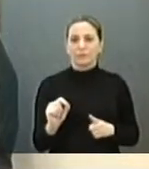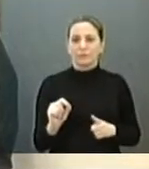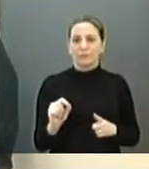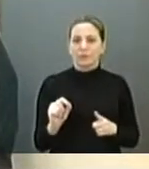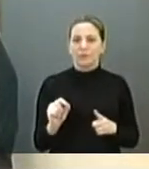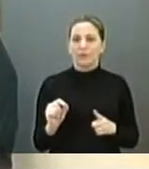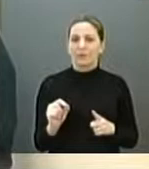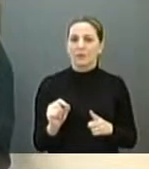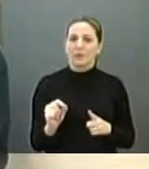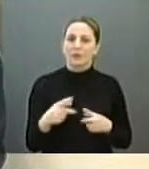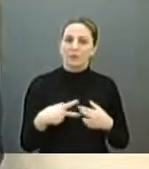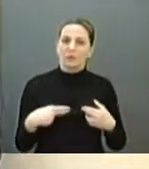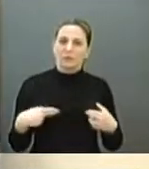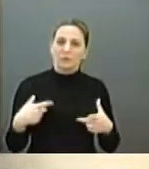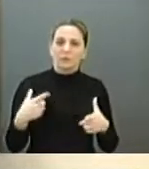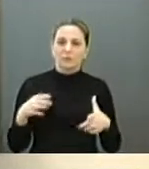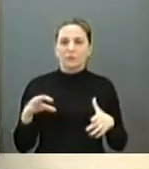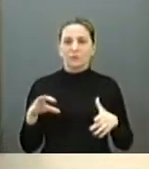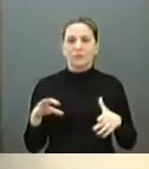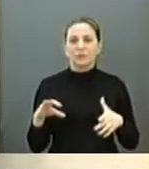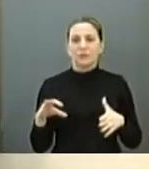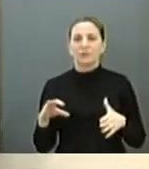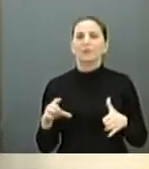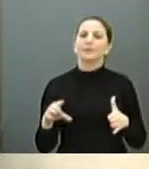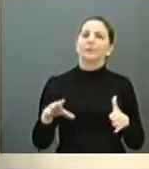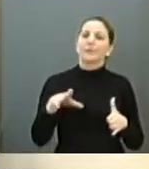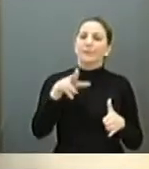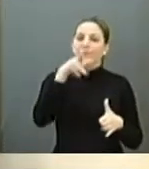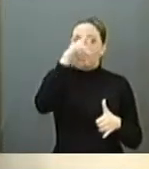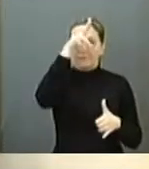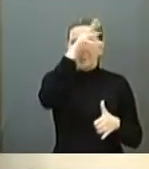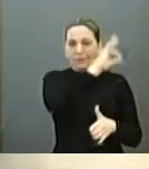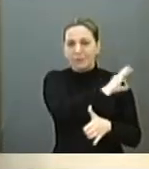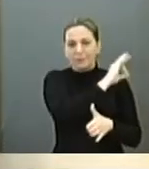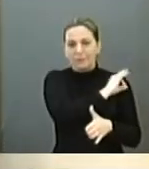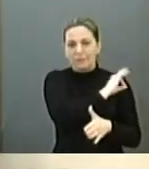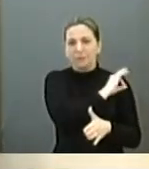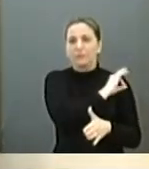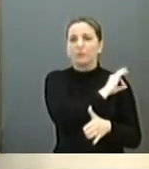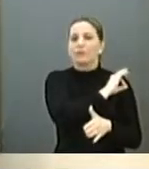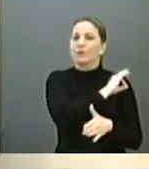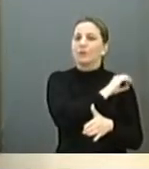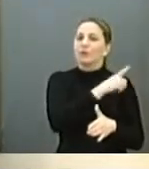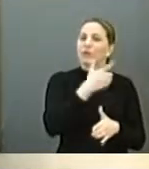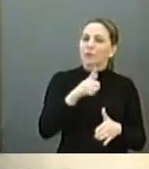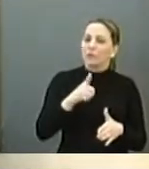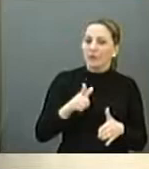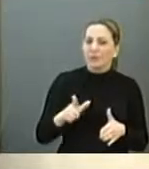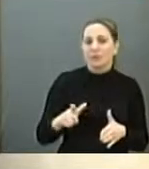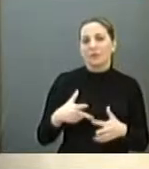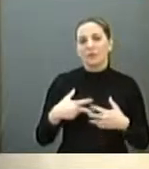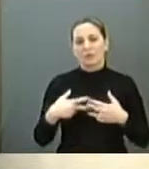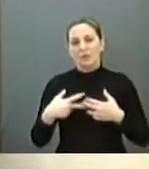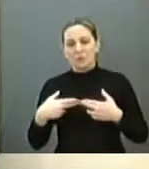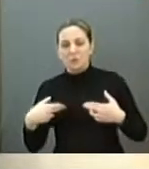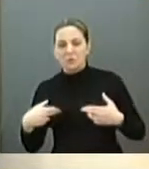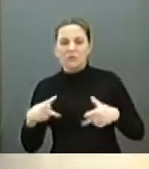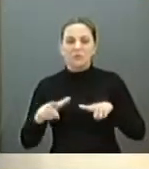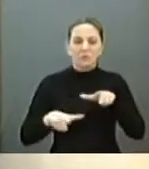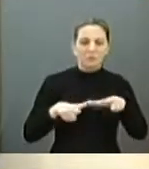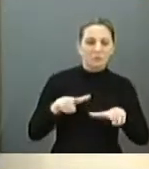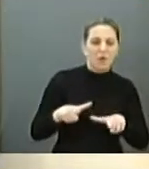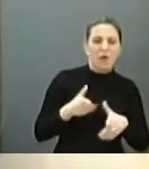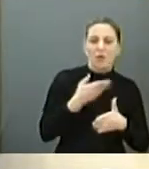situação da prefeitura hoje vai exigir descontinuidade dos serviços públicos na cidade de Araraquara.